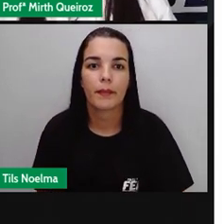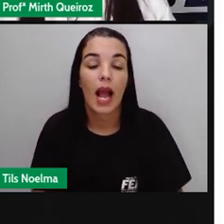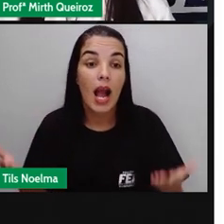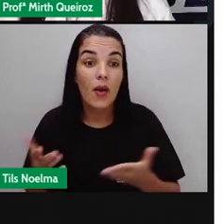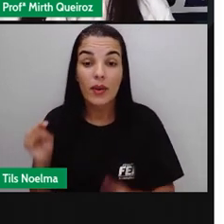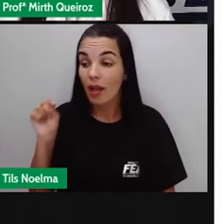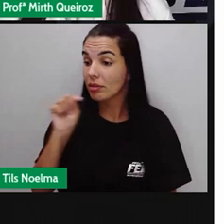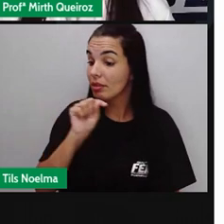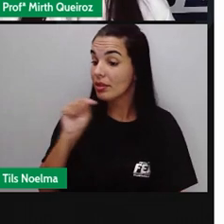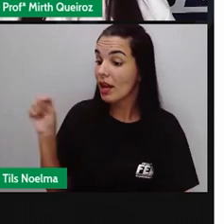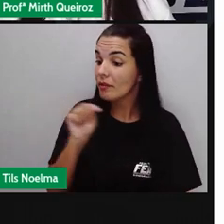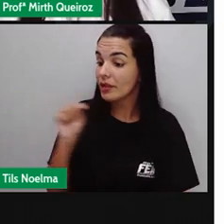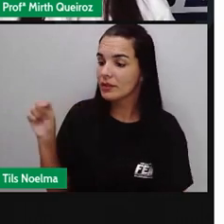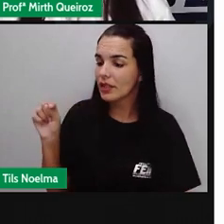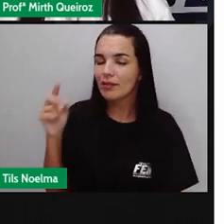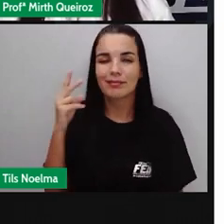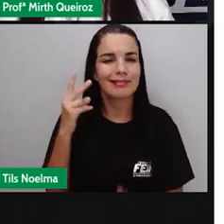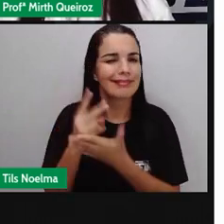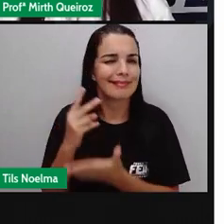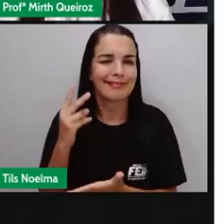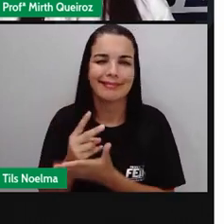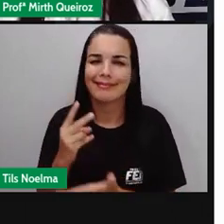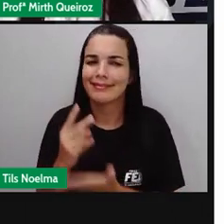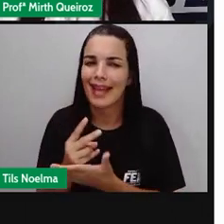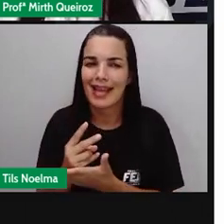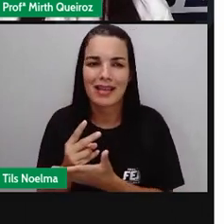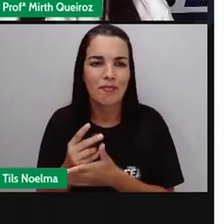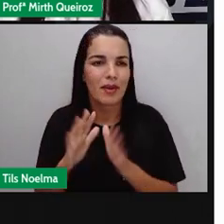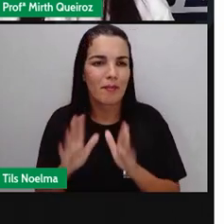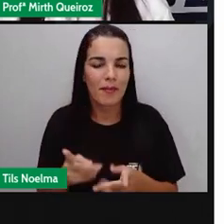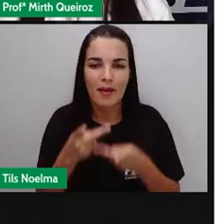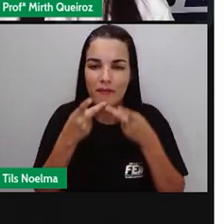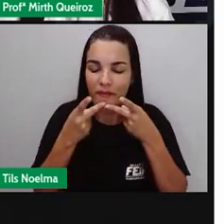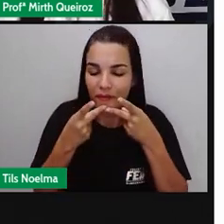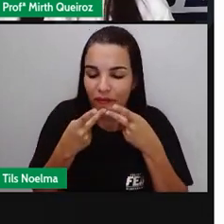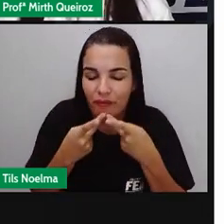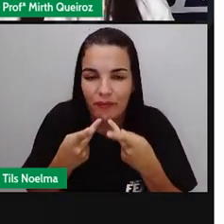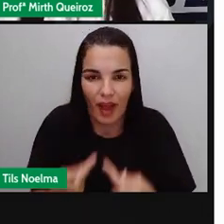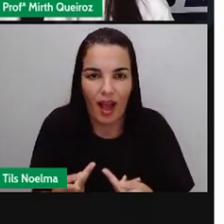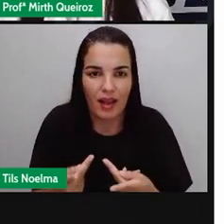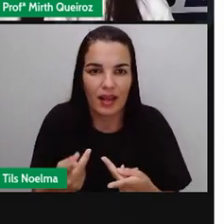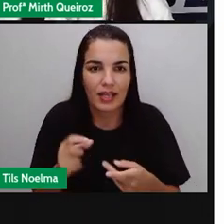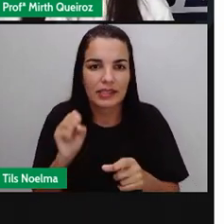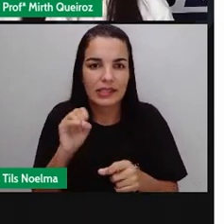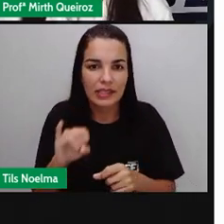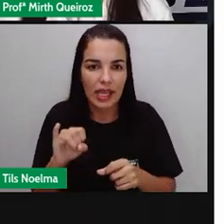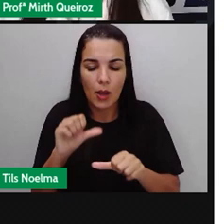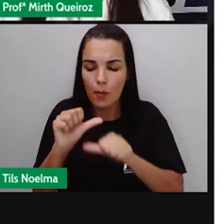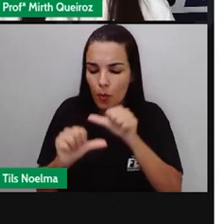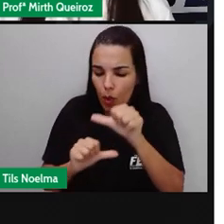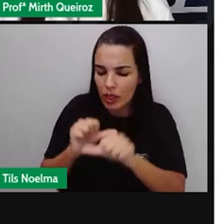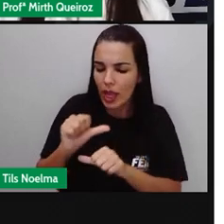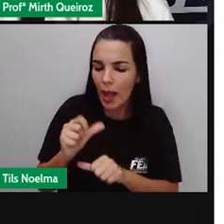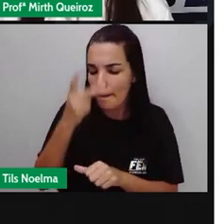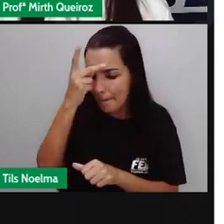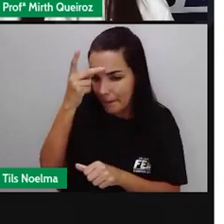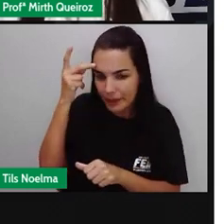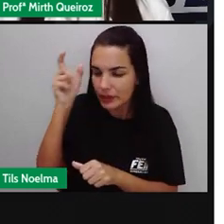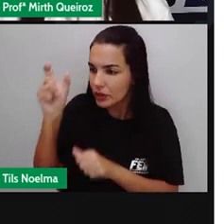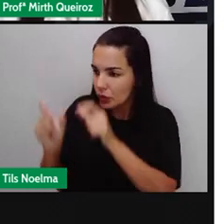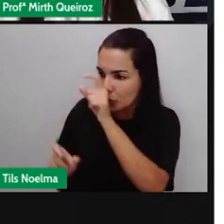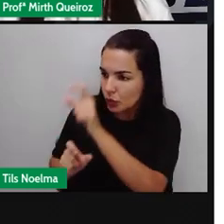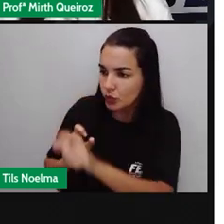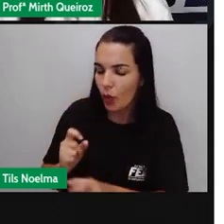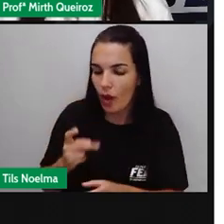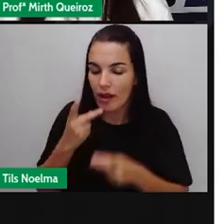O travessão, ele é empregado no discurso direto para indicar mudança de interlocutor e em orações